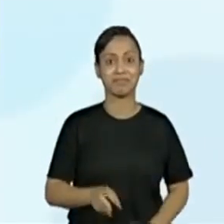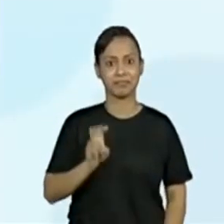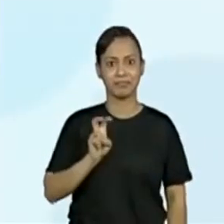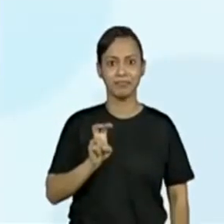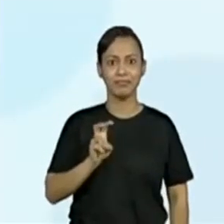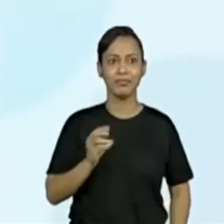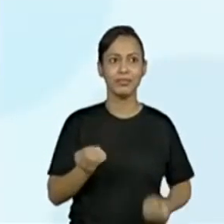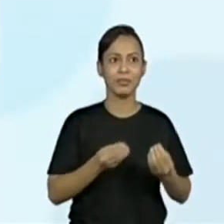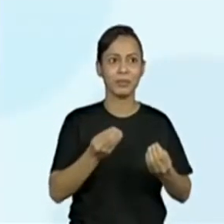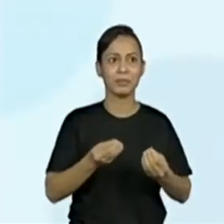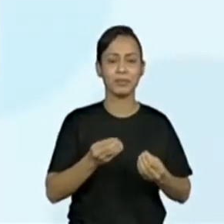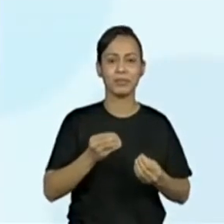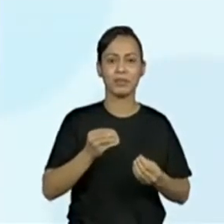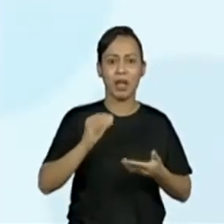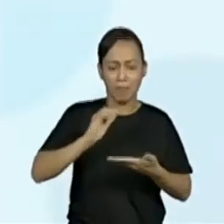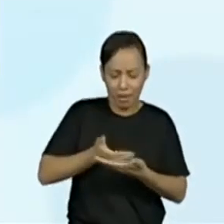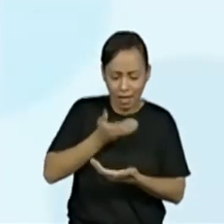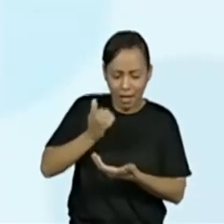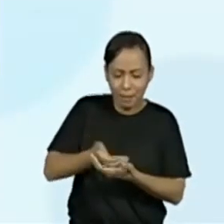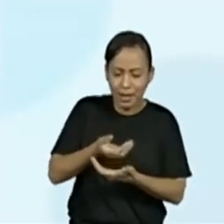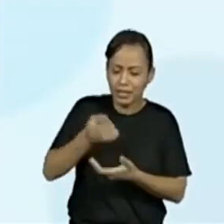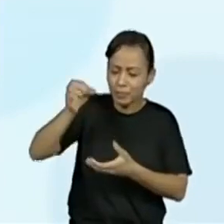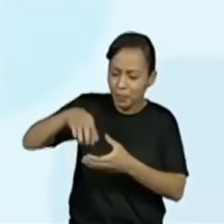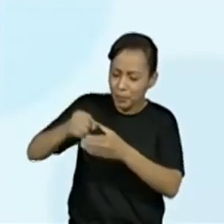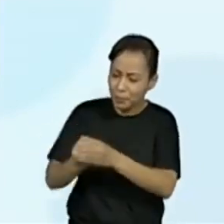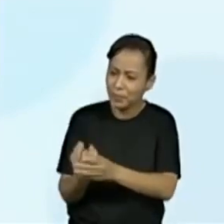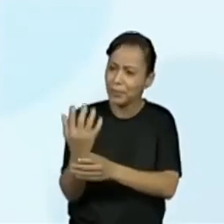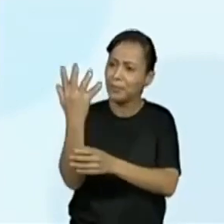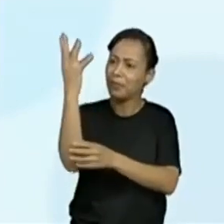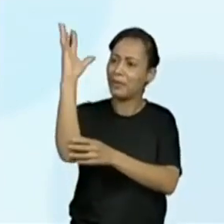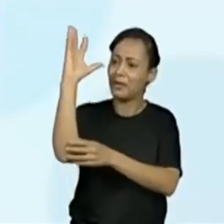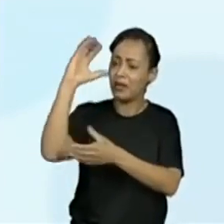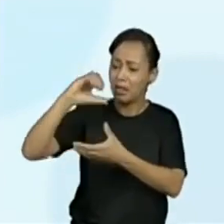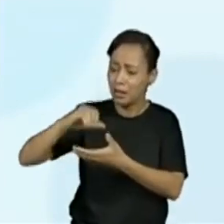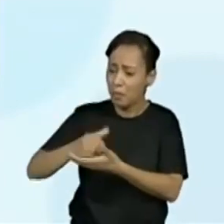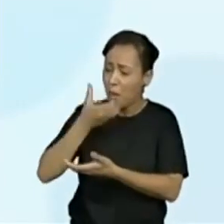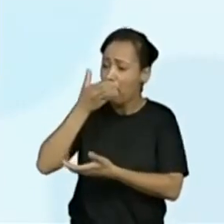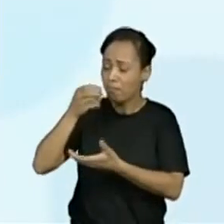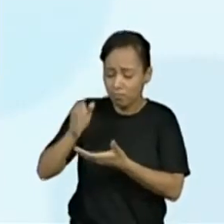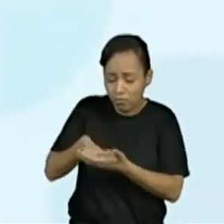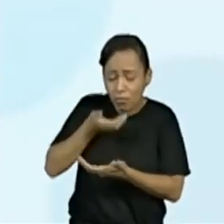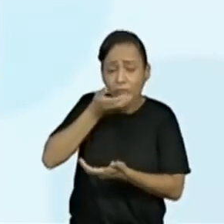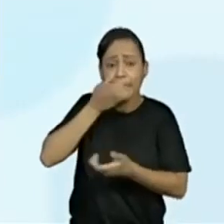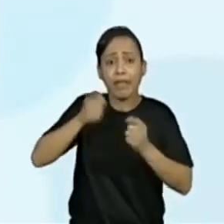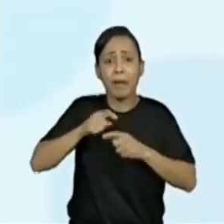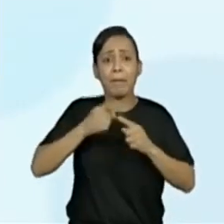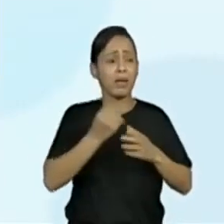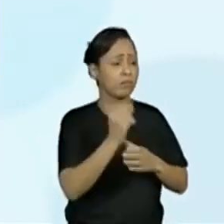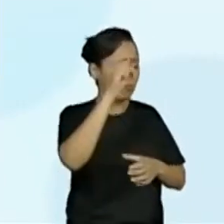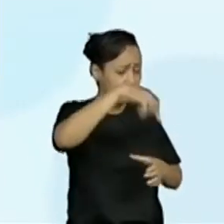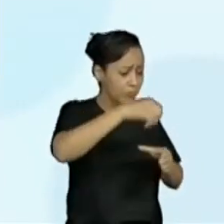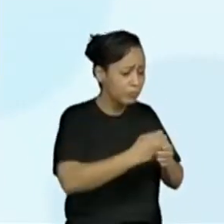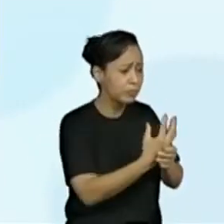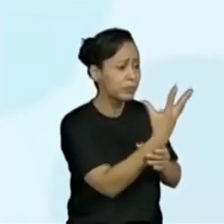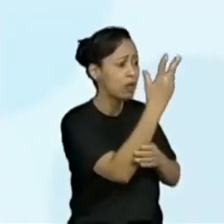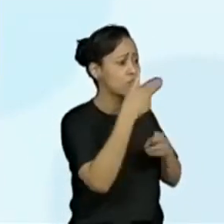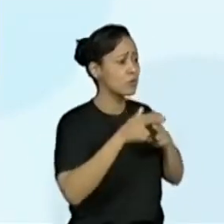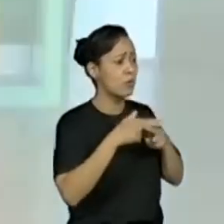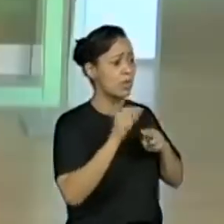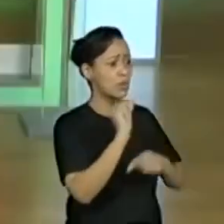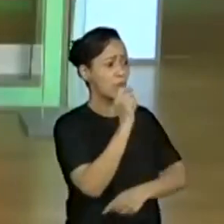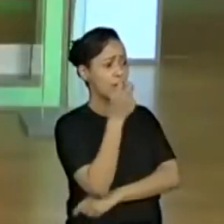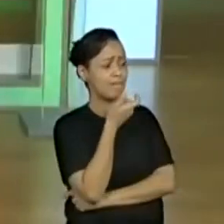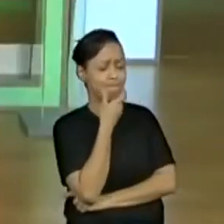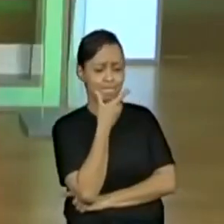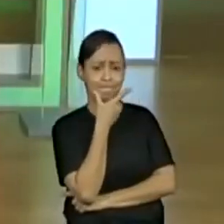um abacateiro para comer abacate, mas não sei o que plantar para comer chocolate. Essa é boa, porque eu gosto de chocolate. Que